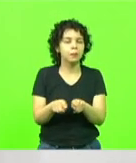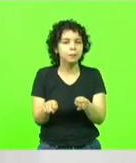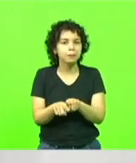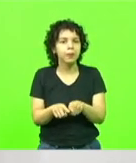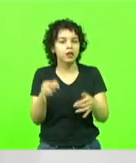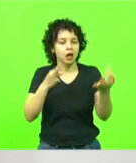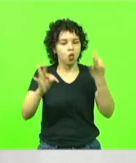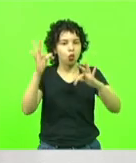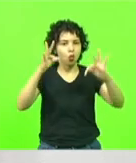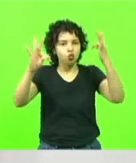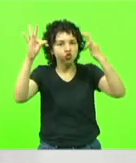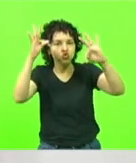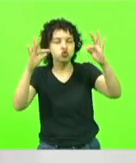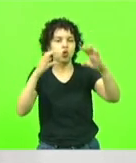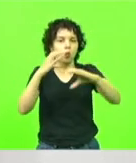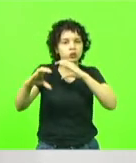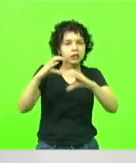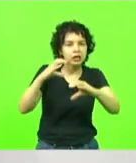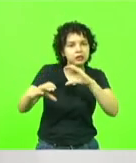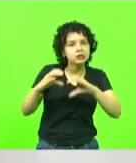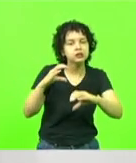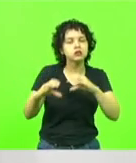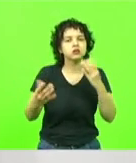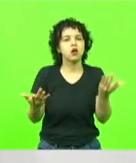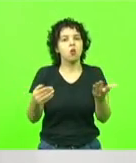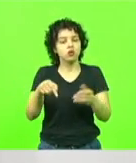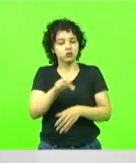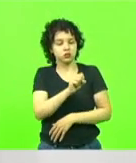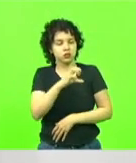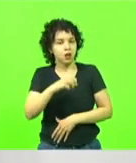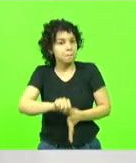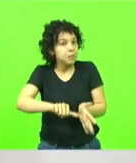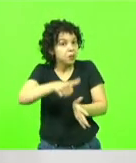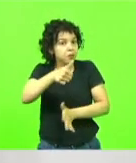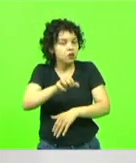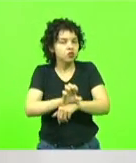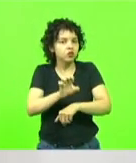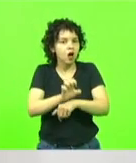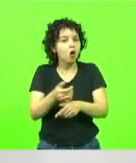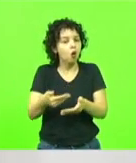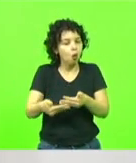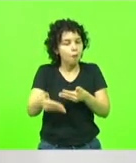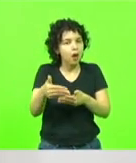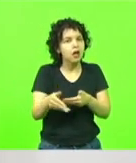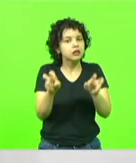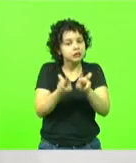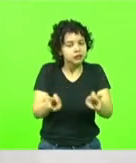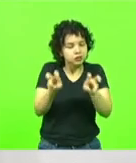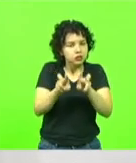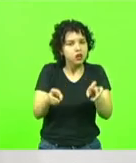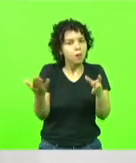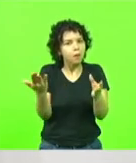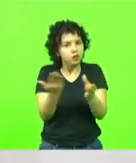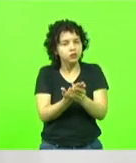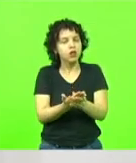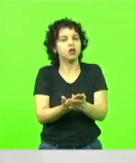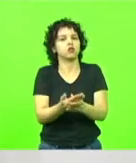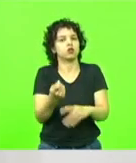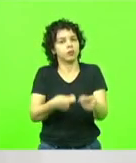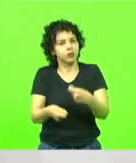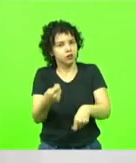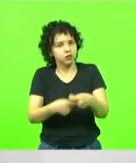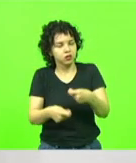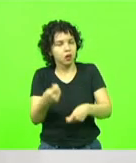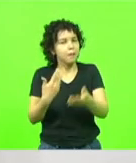Santa Catarina foi um dos primeiros estados a iniciar a digitalização de seus processos operacionais e administrativos, ainda na